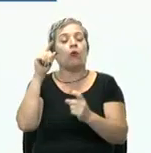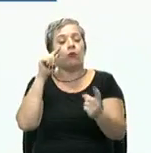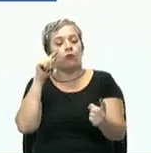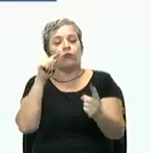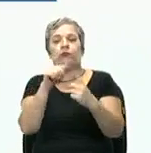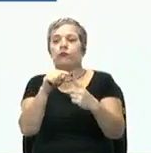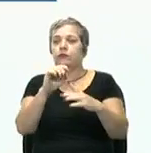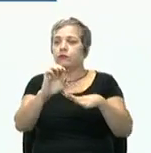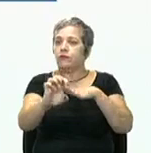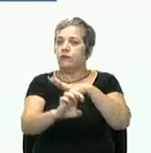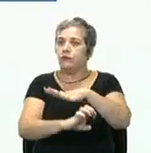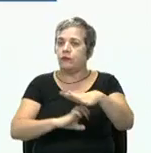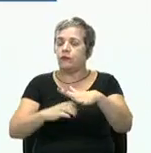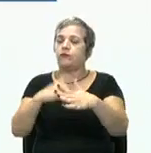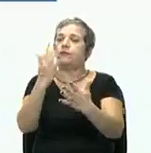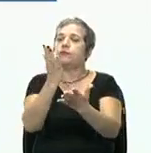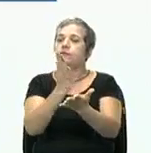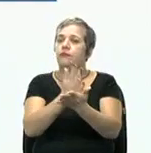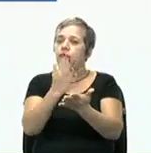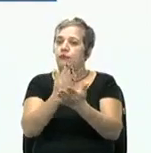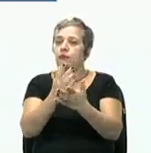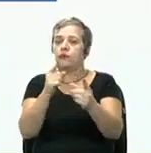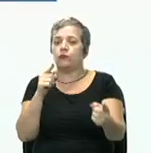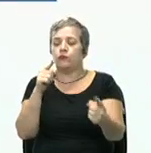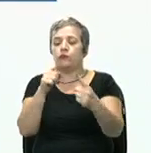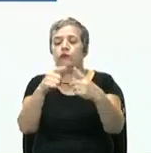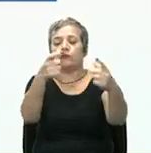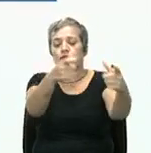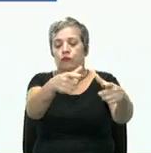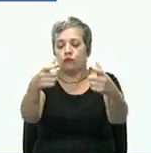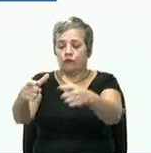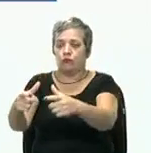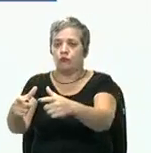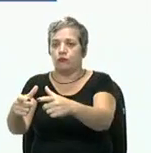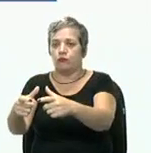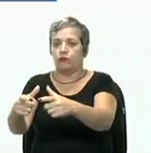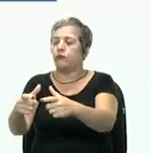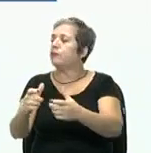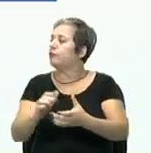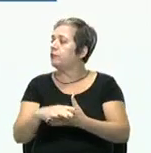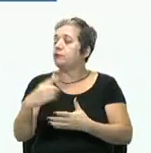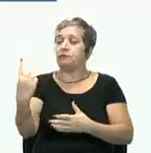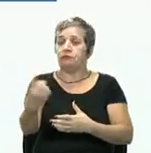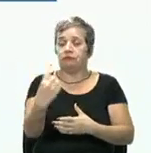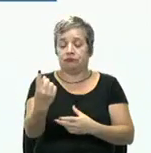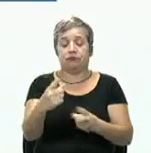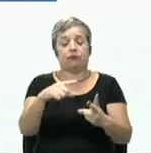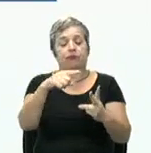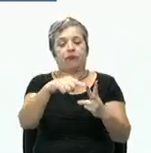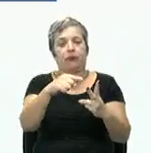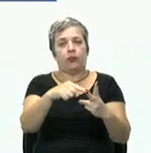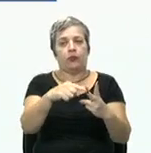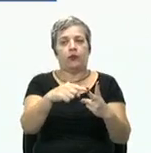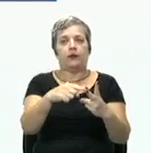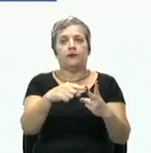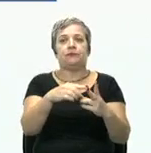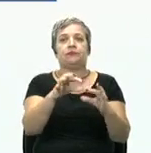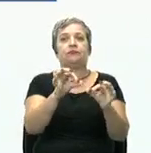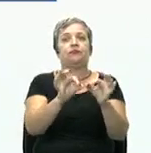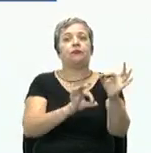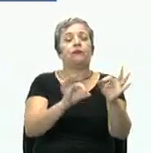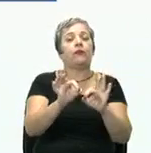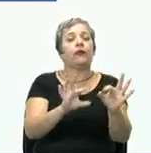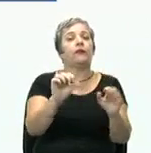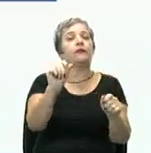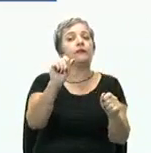organização, vou dividi-los em objetivos dos departamentos individuais. Segundo passo, eu vou fazer o plano de ação.